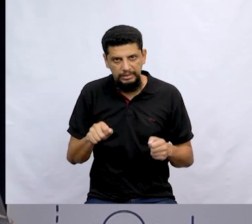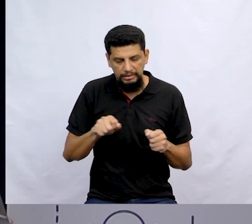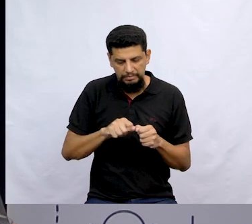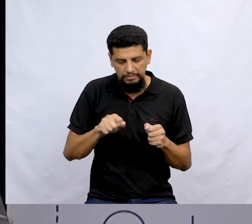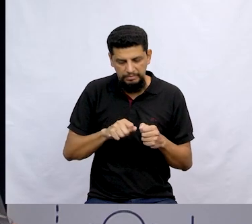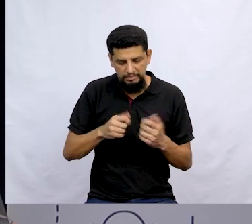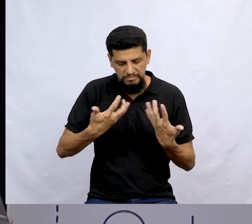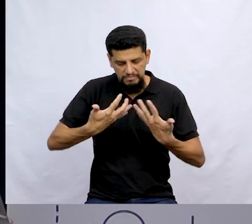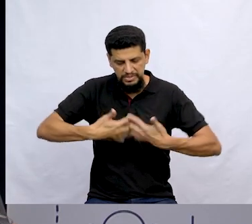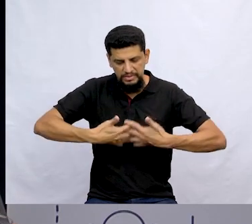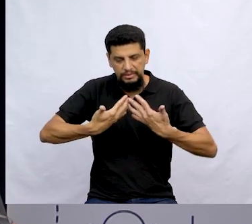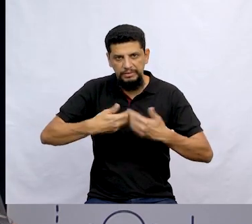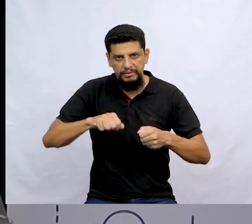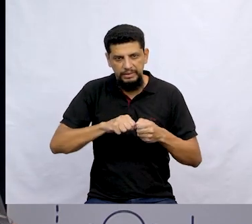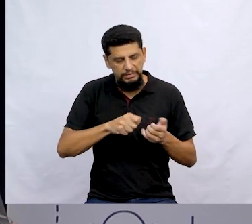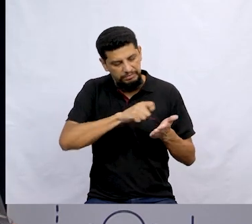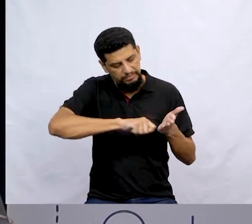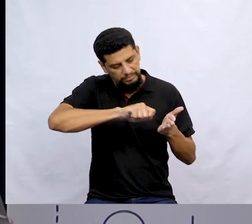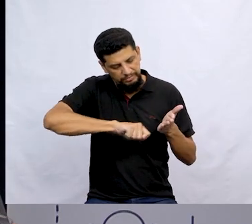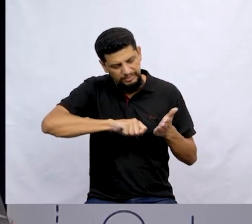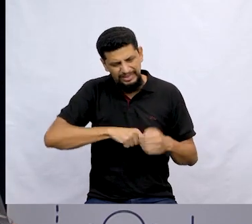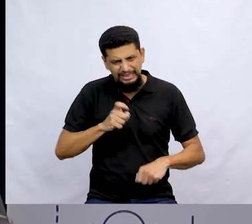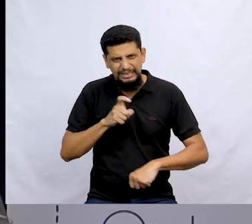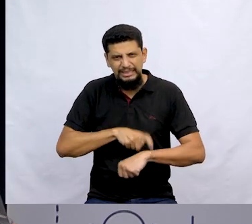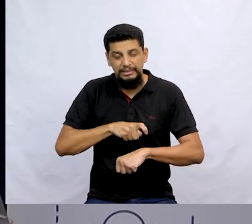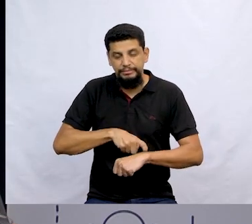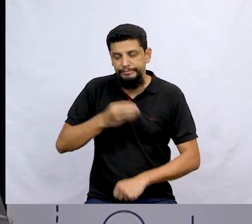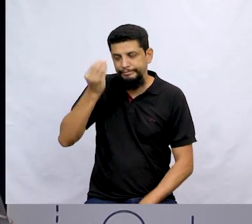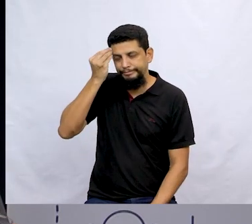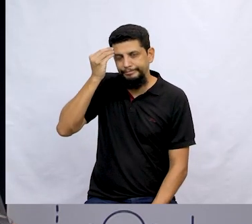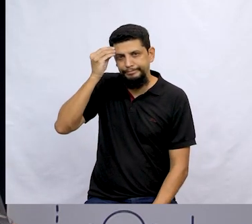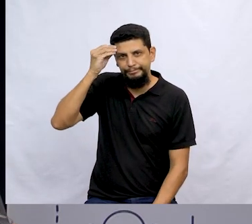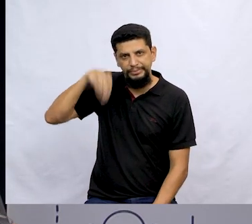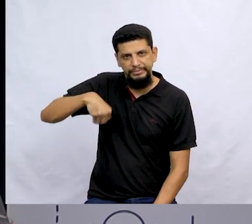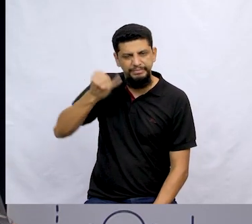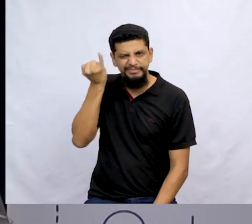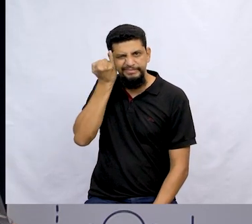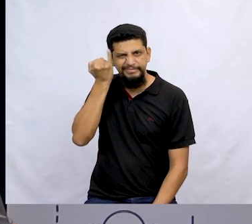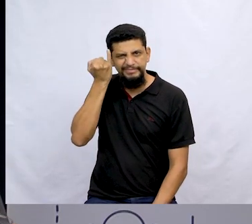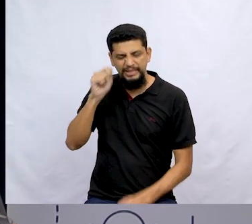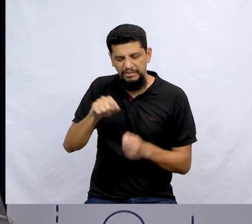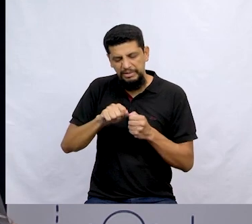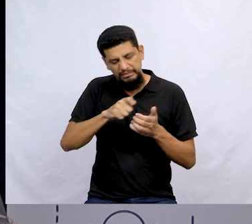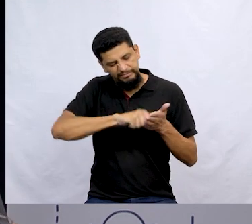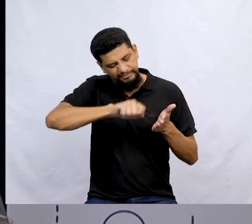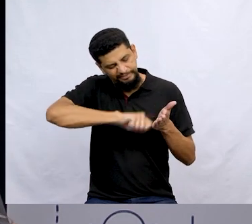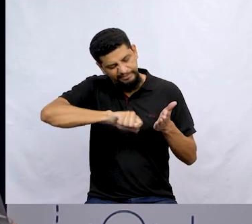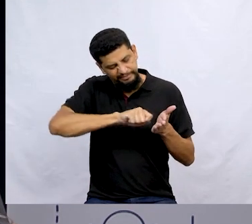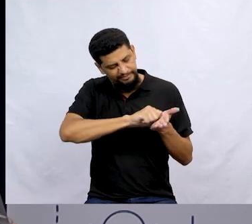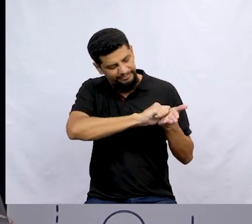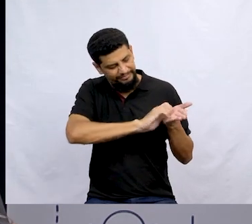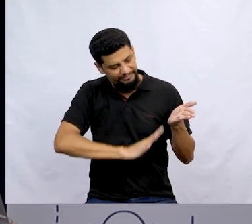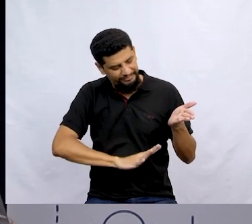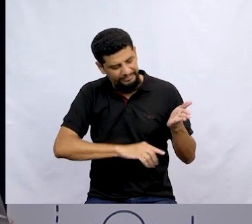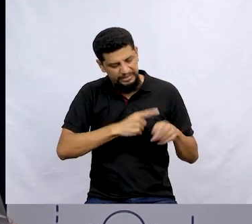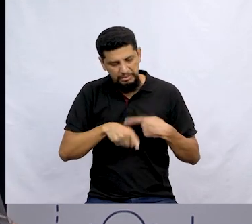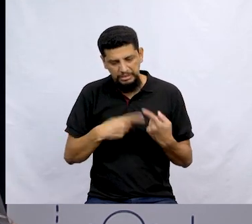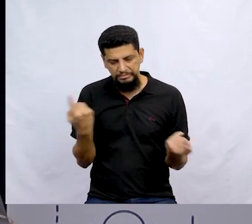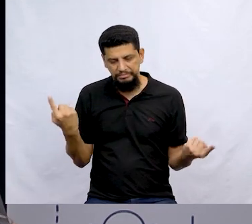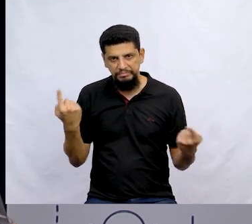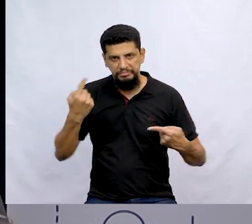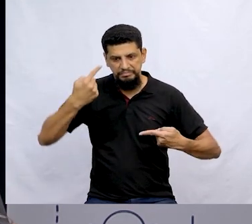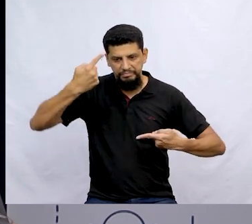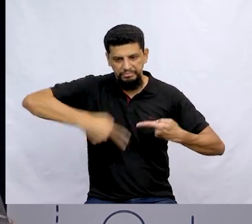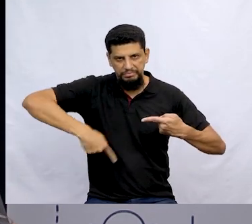fazer lição de casa. Era aquela máquina que servia para aqueles momentos que dava uma preguiça de fazer lição de casa. Mas ela foi logo proibida